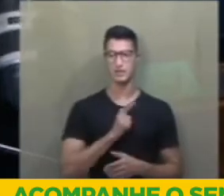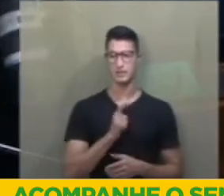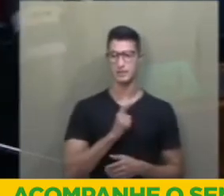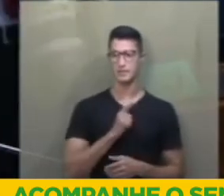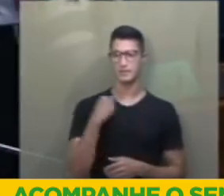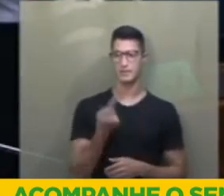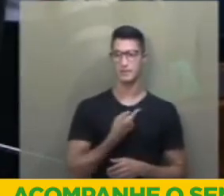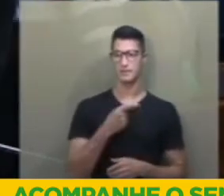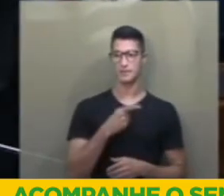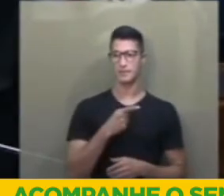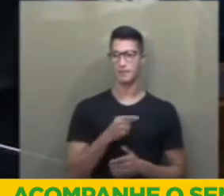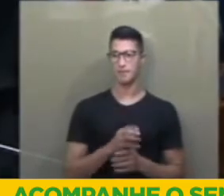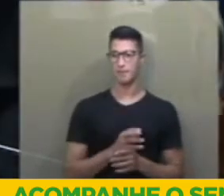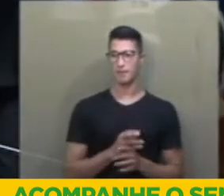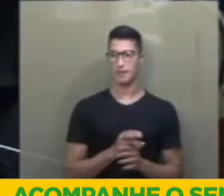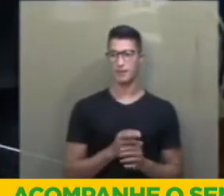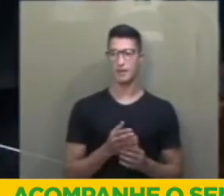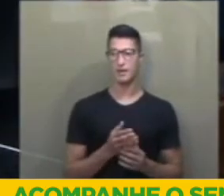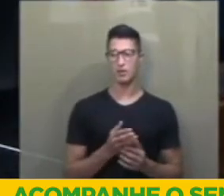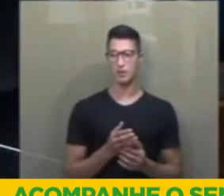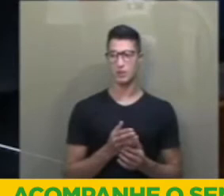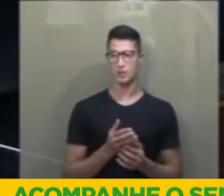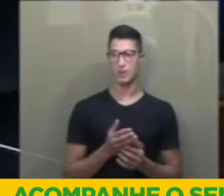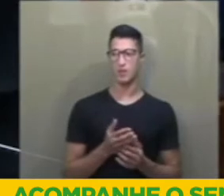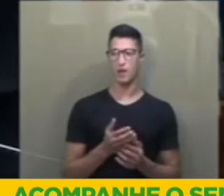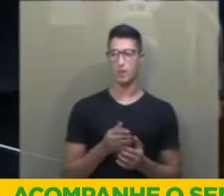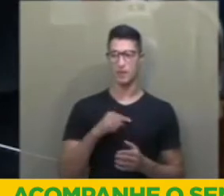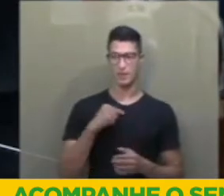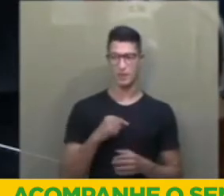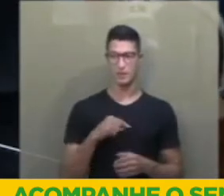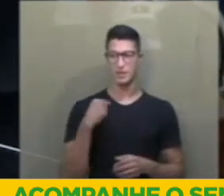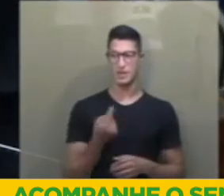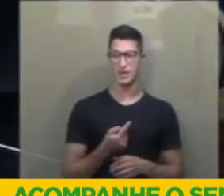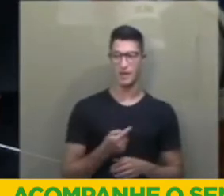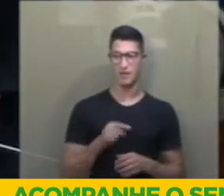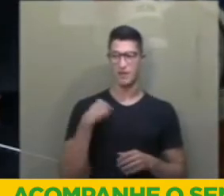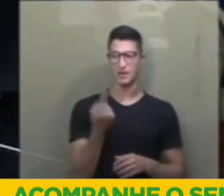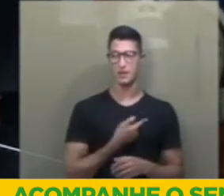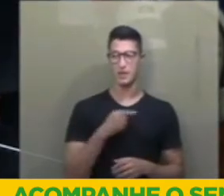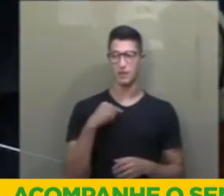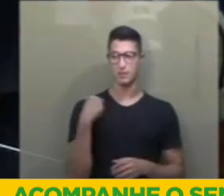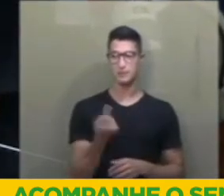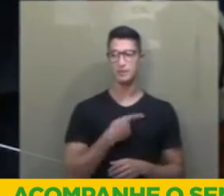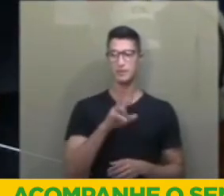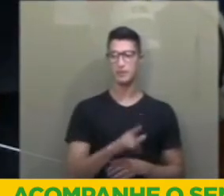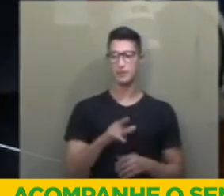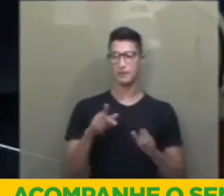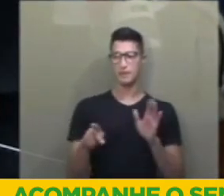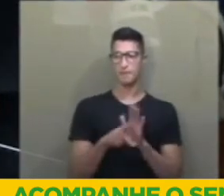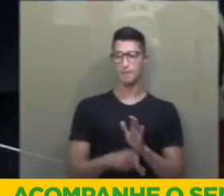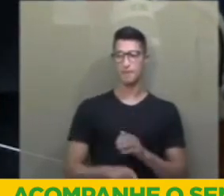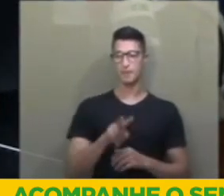espetáculo, é que nós proporcionamos esse espetáculo. É hora de acordarmos para a realidade que esse país